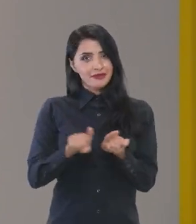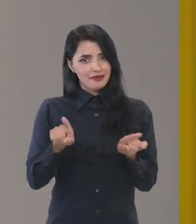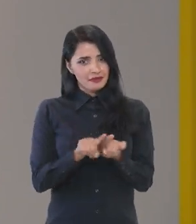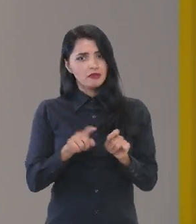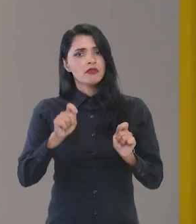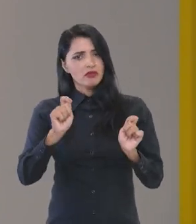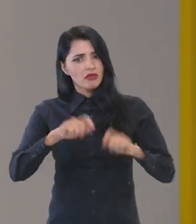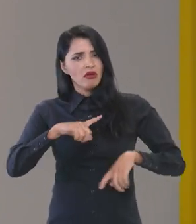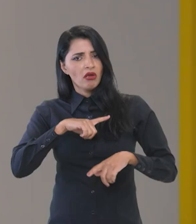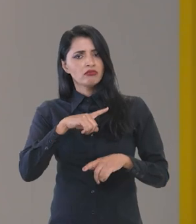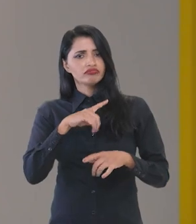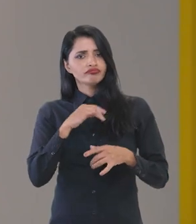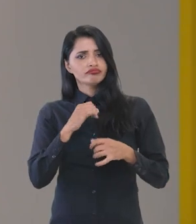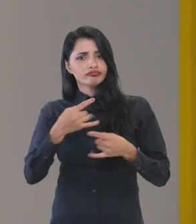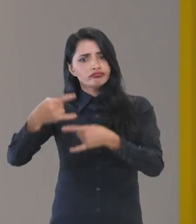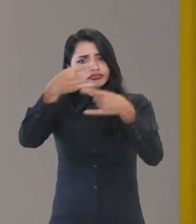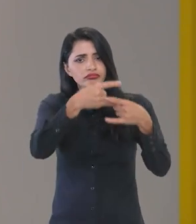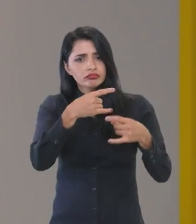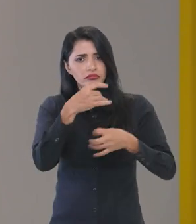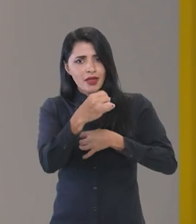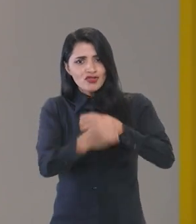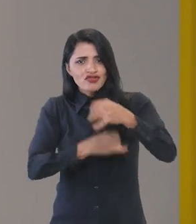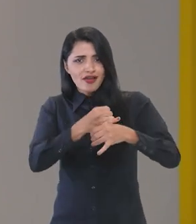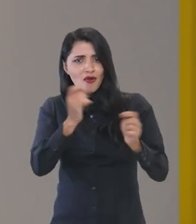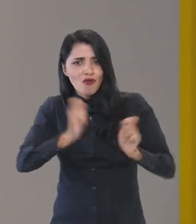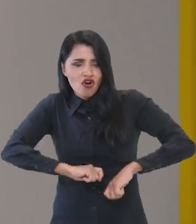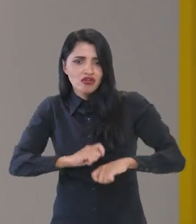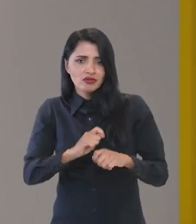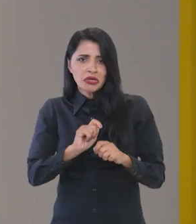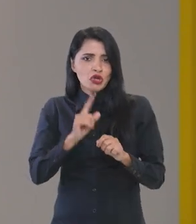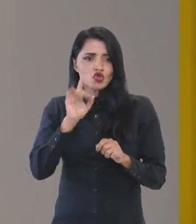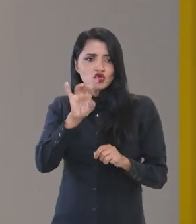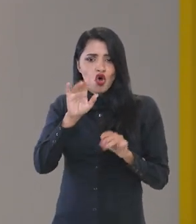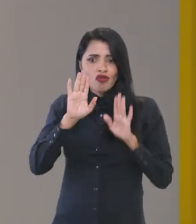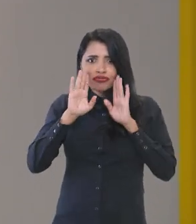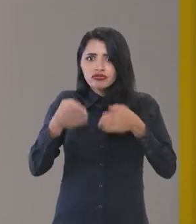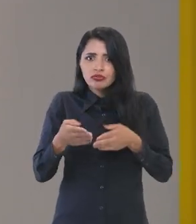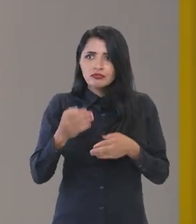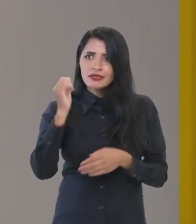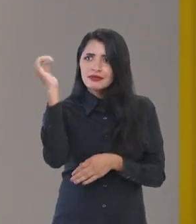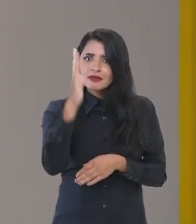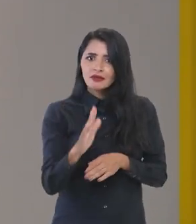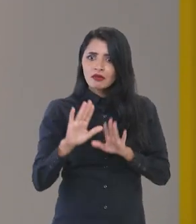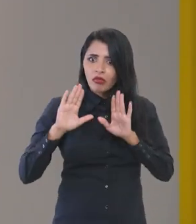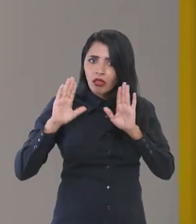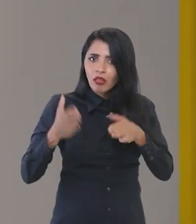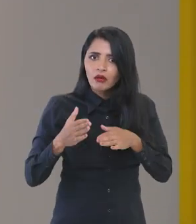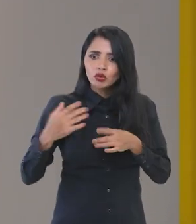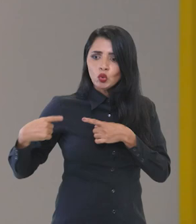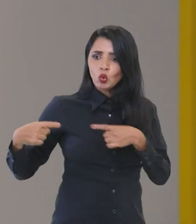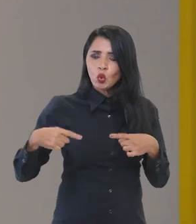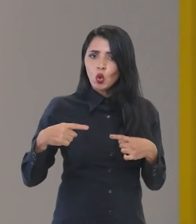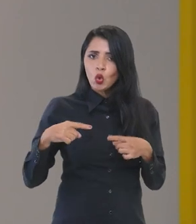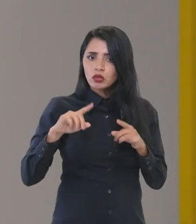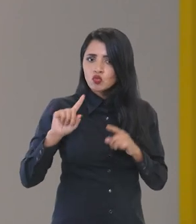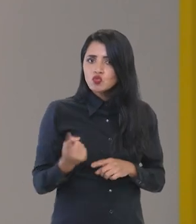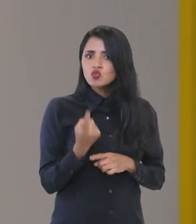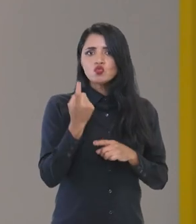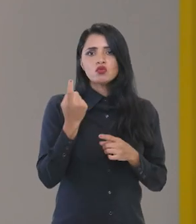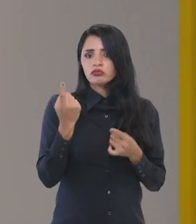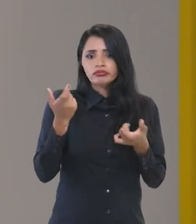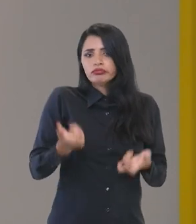temos essa dimensão digital. Não há como a gente centralizar nacionalmente todas essas discussões